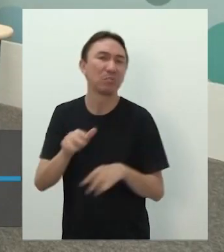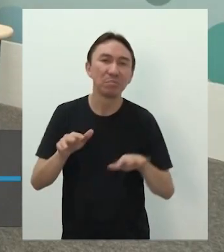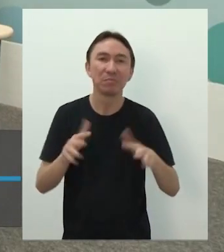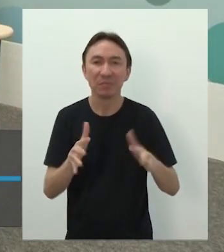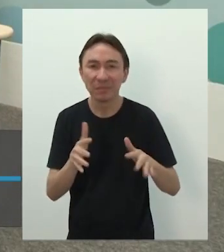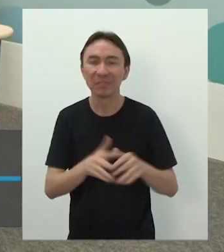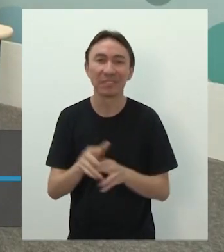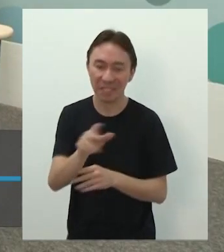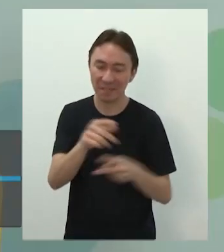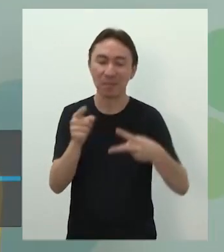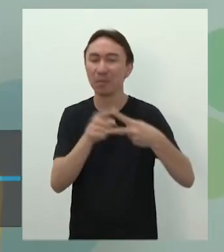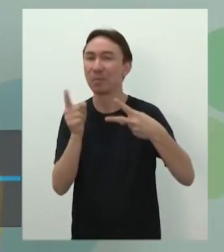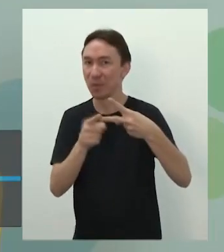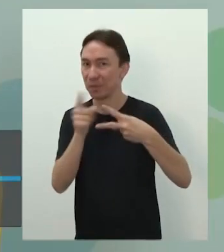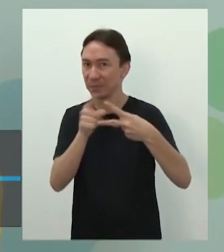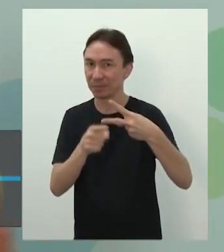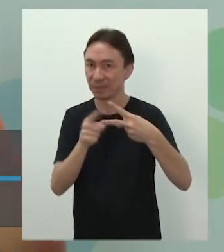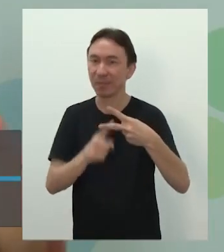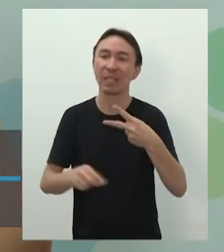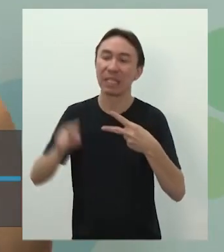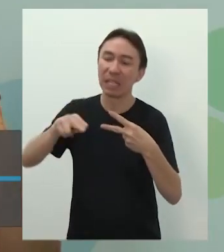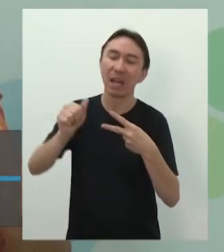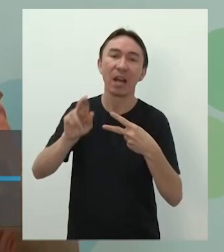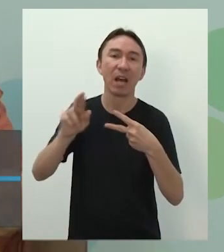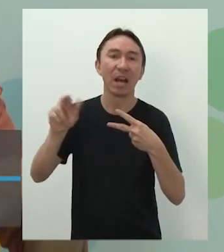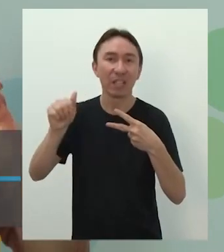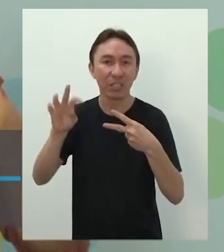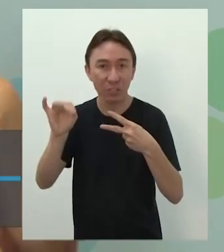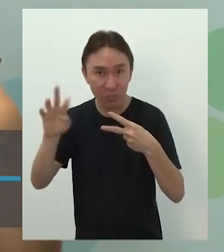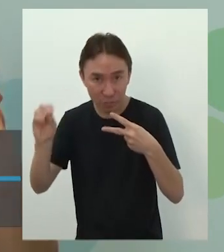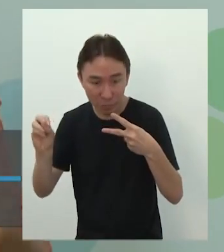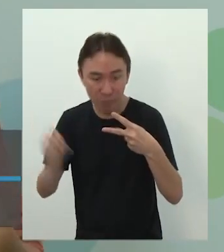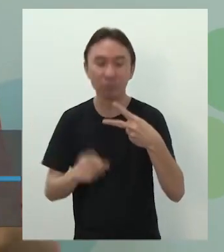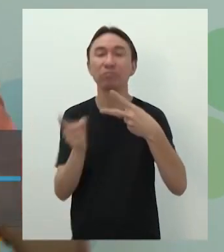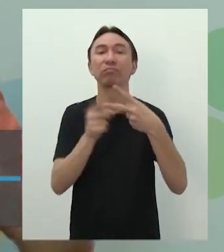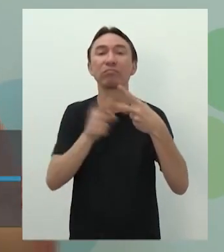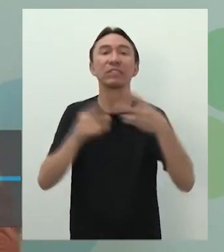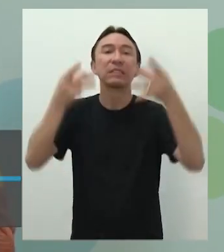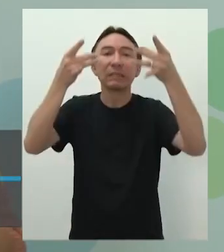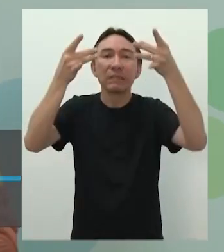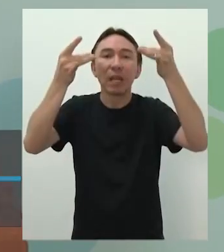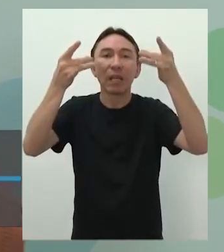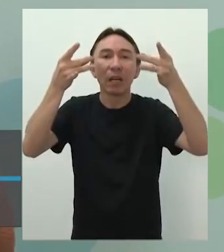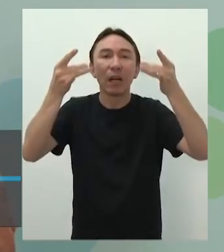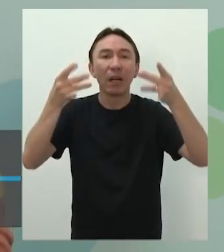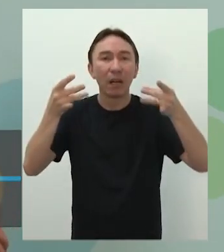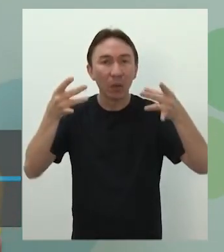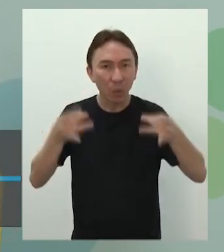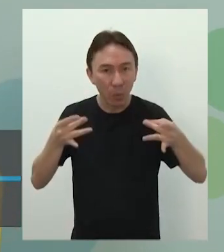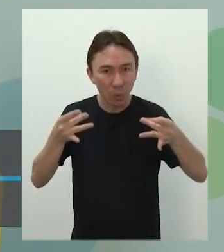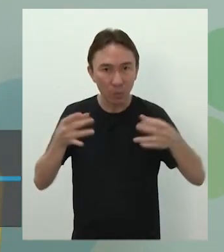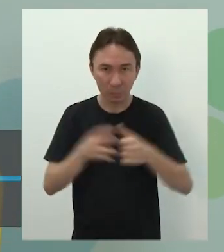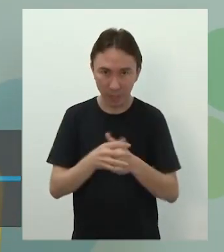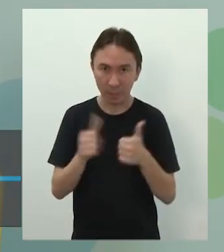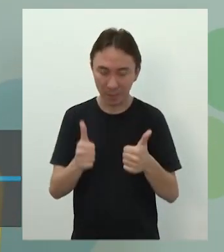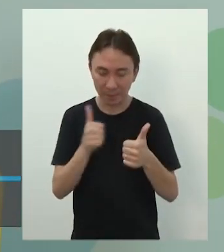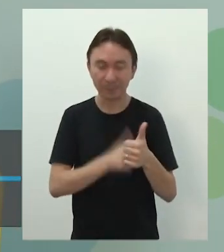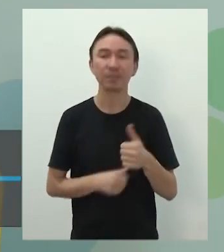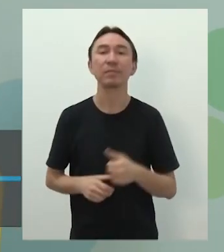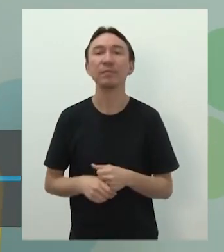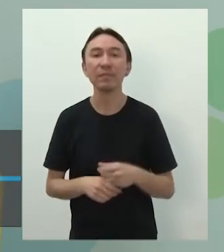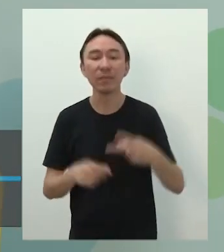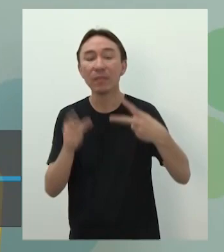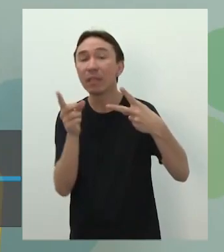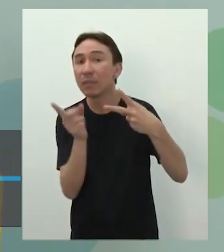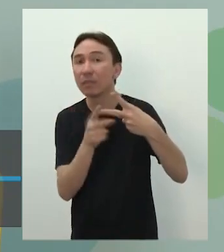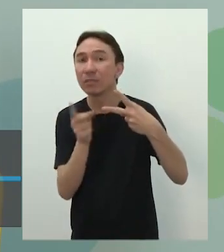descritivo. Ok? Narrativo, conta histórias, função social ali é de trazer entretenimento. E o